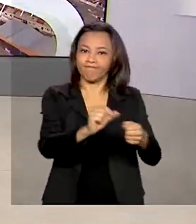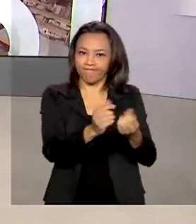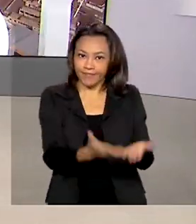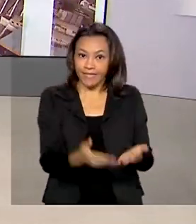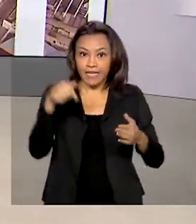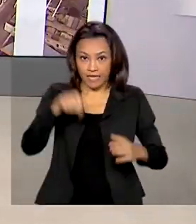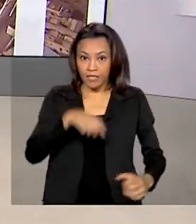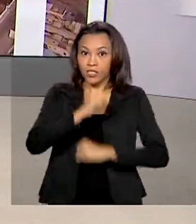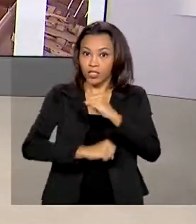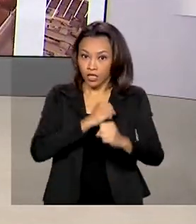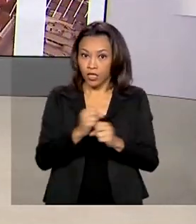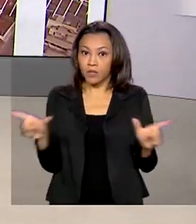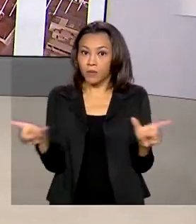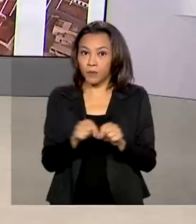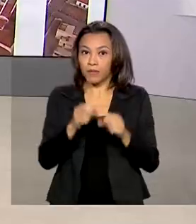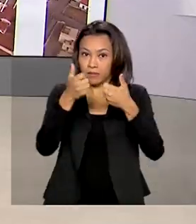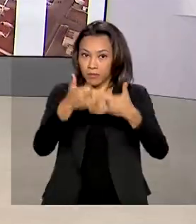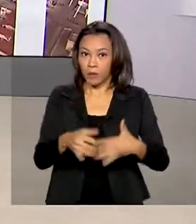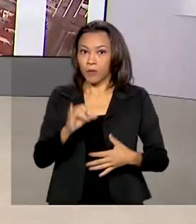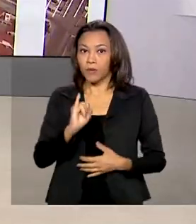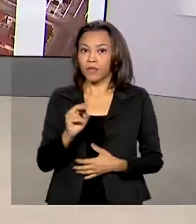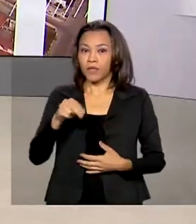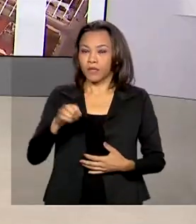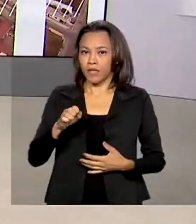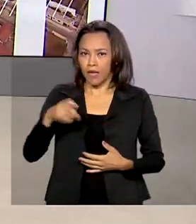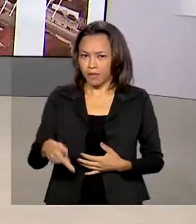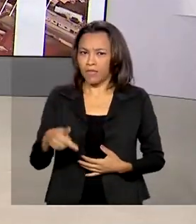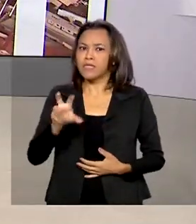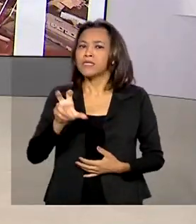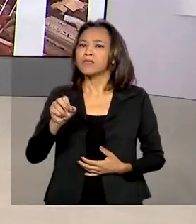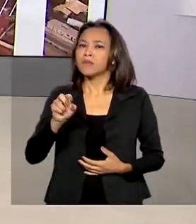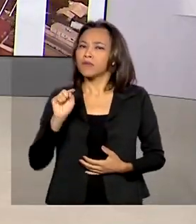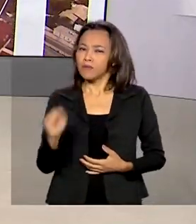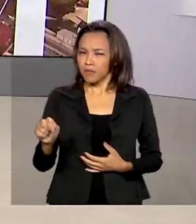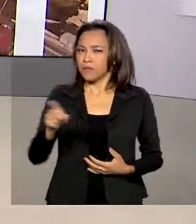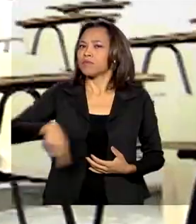segundo o Inep, são mais de 50 mil candidatos nessa condição.